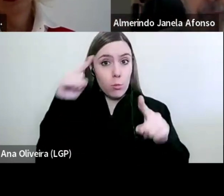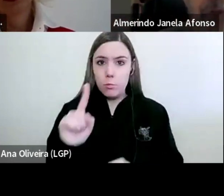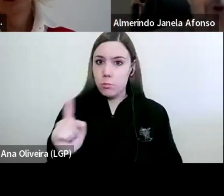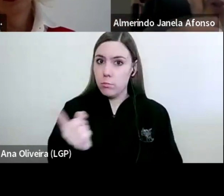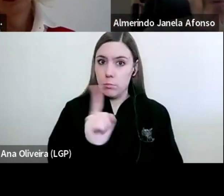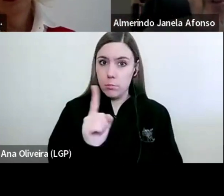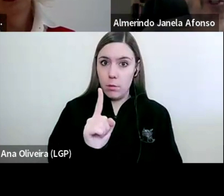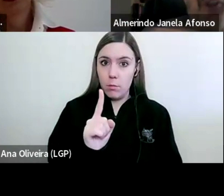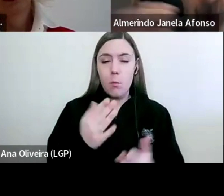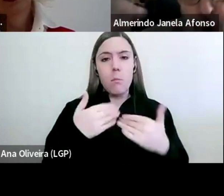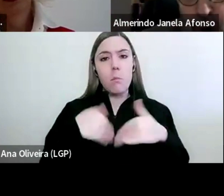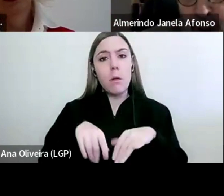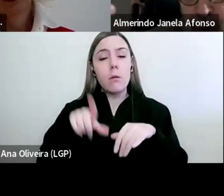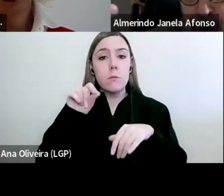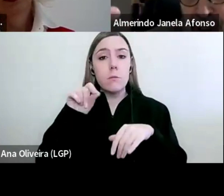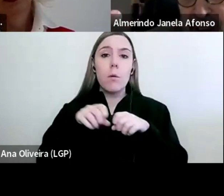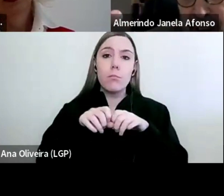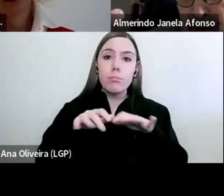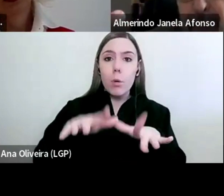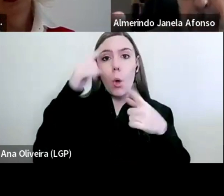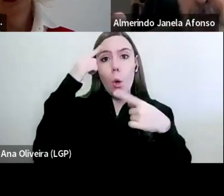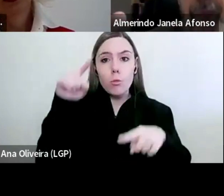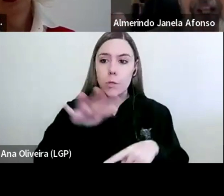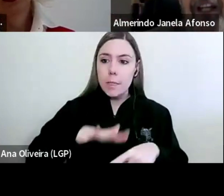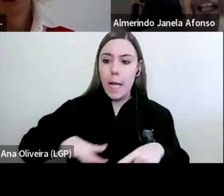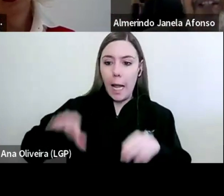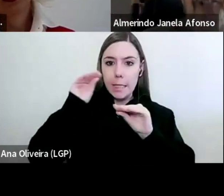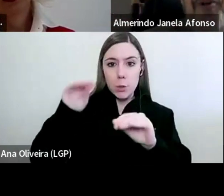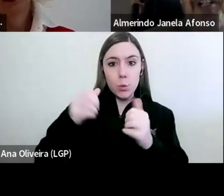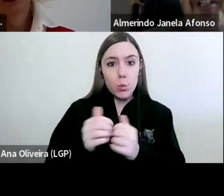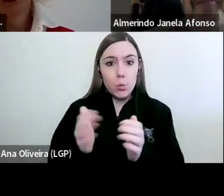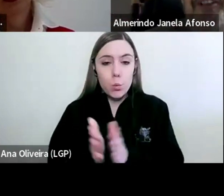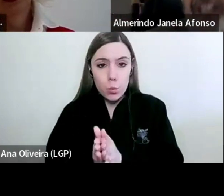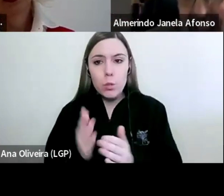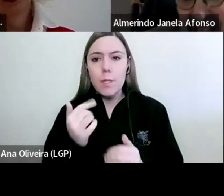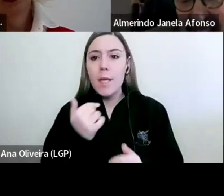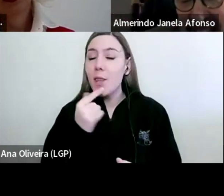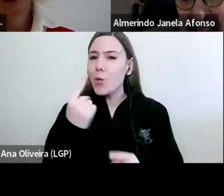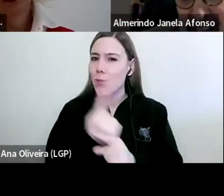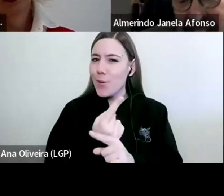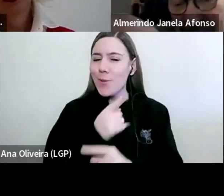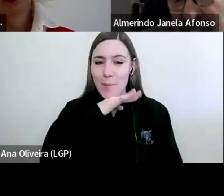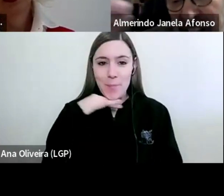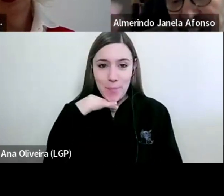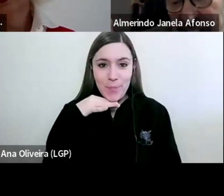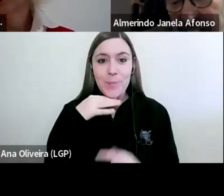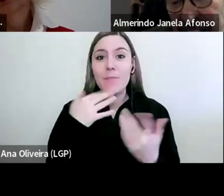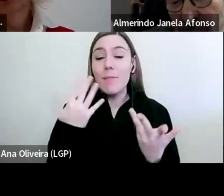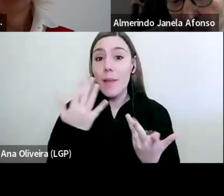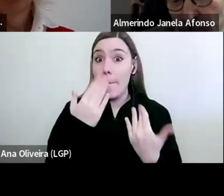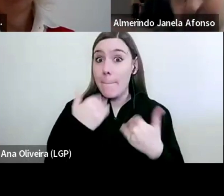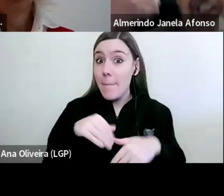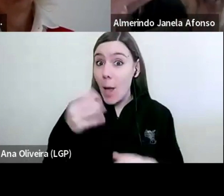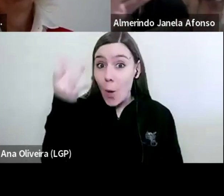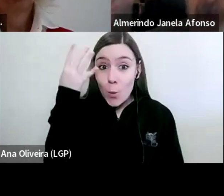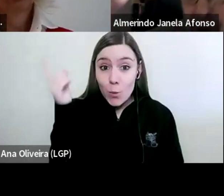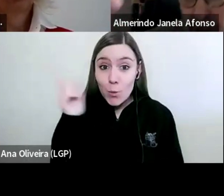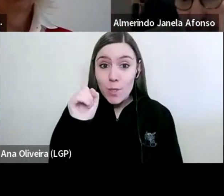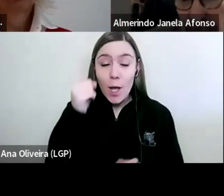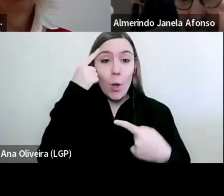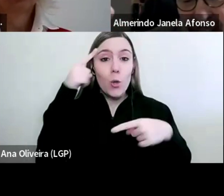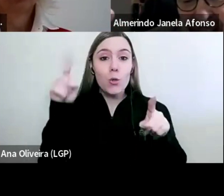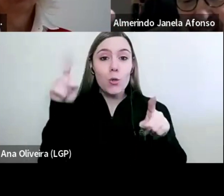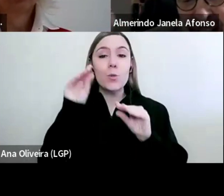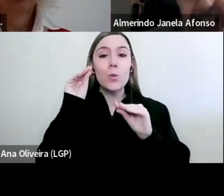aos professores de todos os ramos de ensino, e diz uma coisa muito engraçada, sem esquecer os do ensino